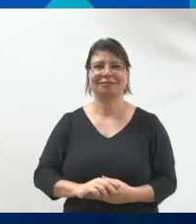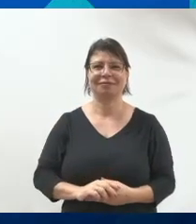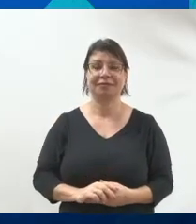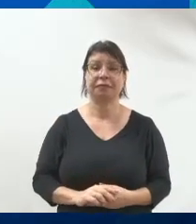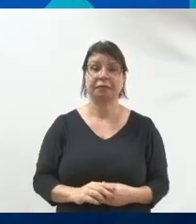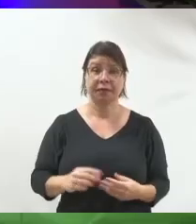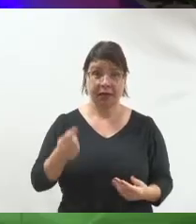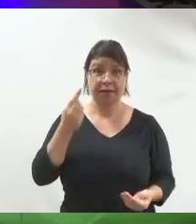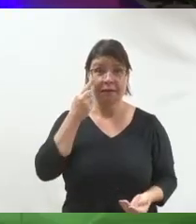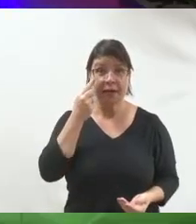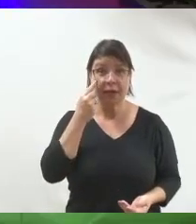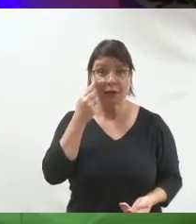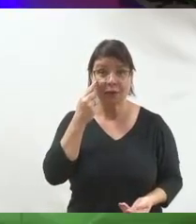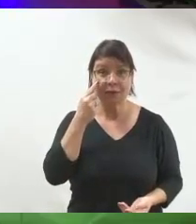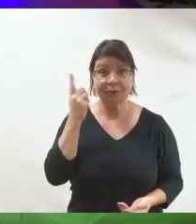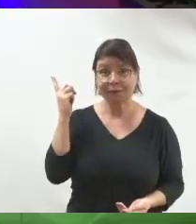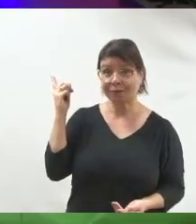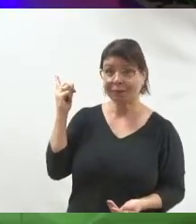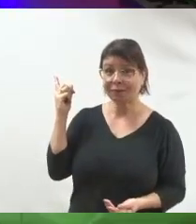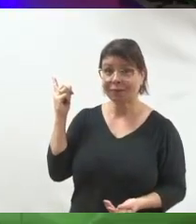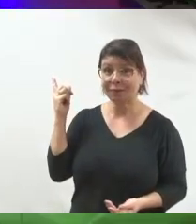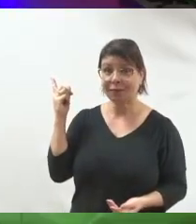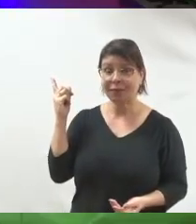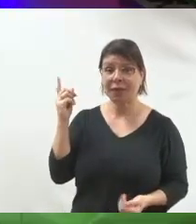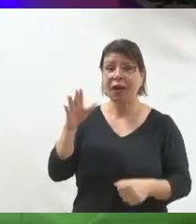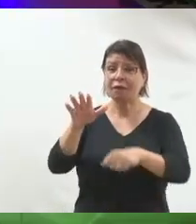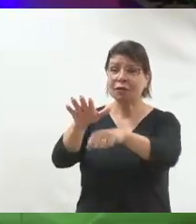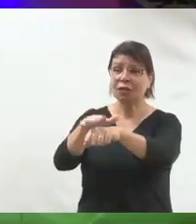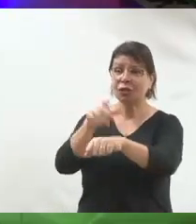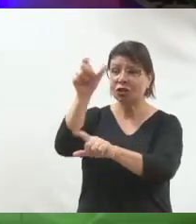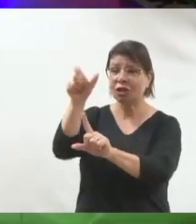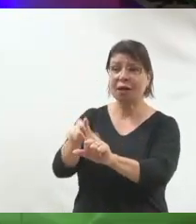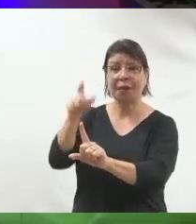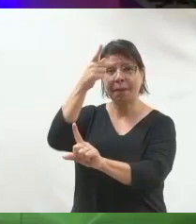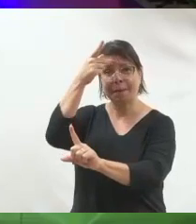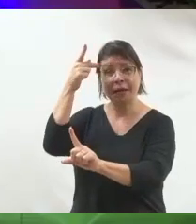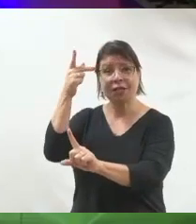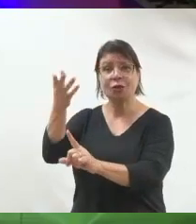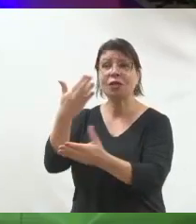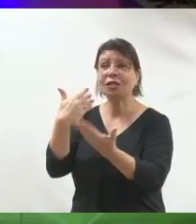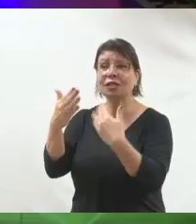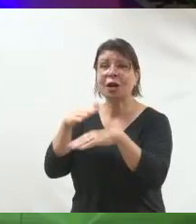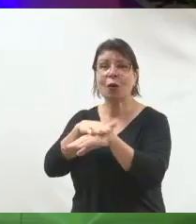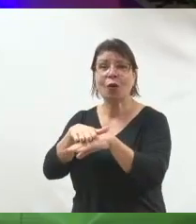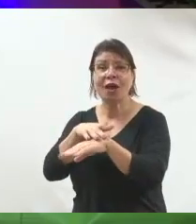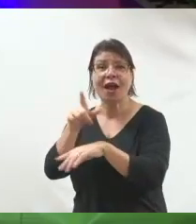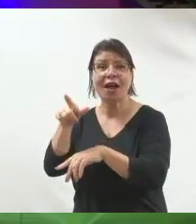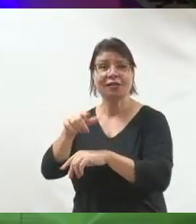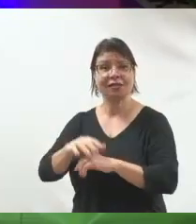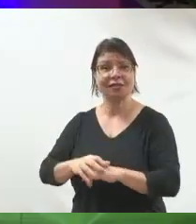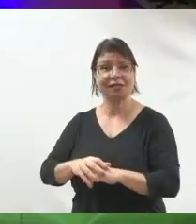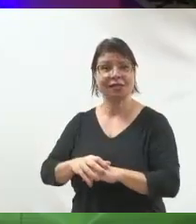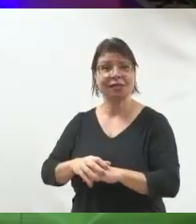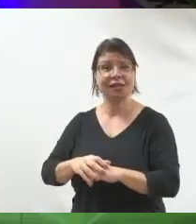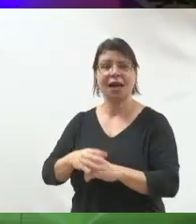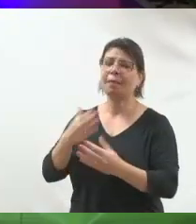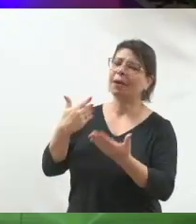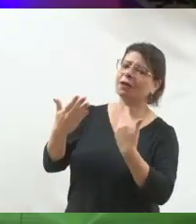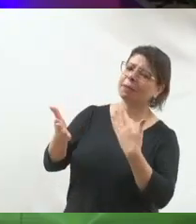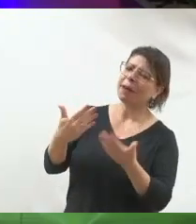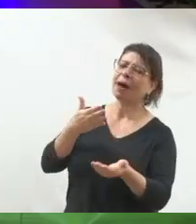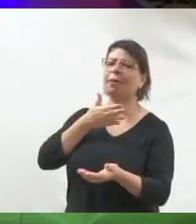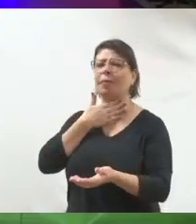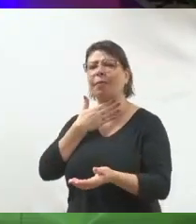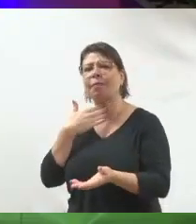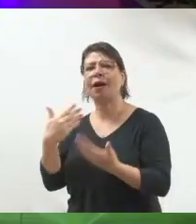Olha só, qual a dificuldade de vocês chamarem alguém que você conhece bater um papo, gravar esse papo e publicar na sua rede social?